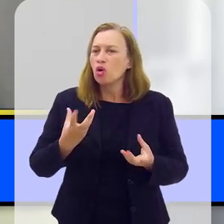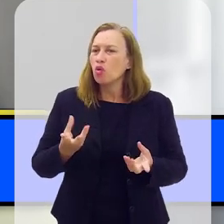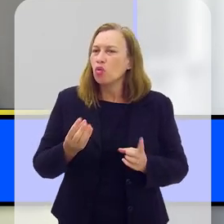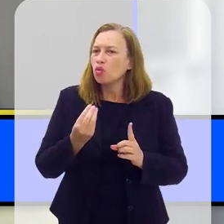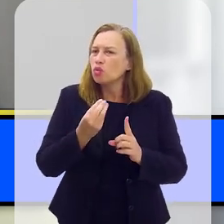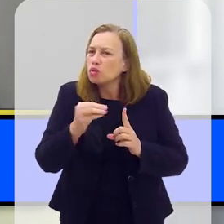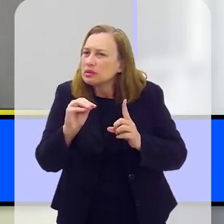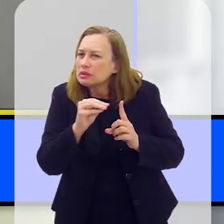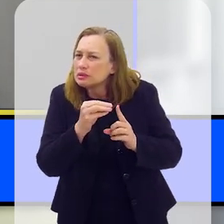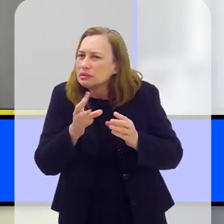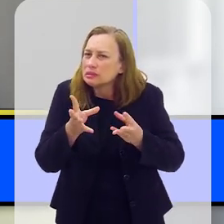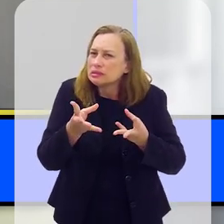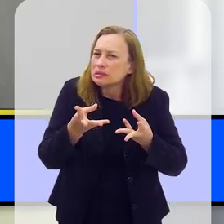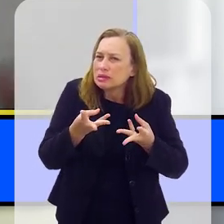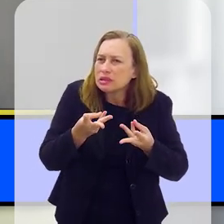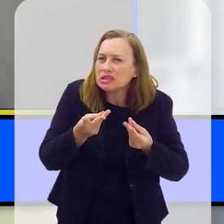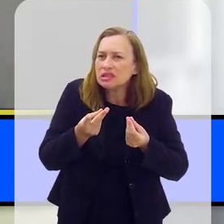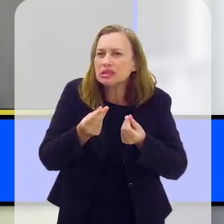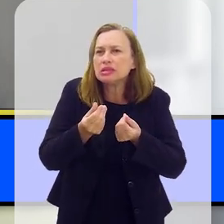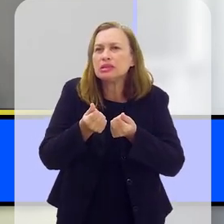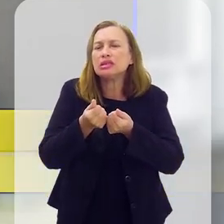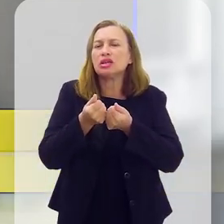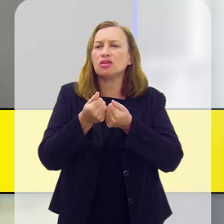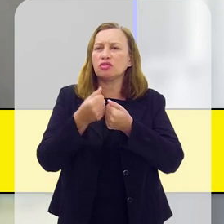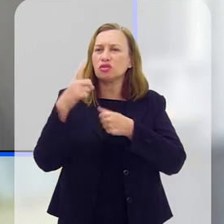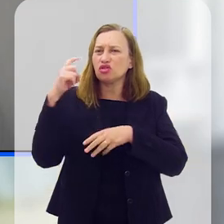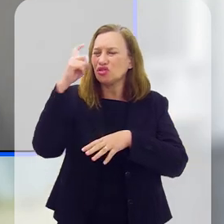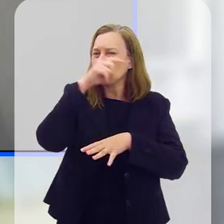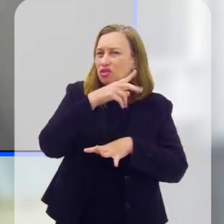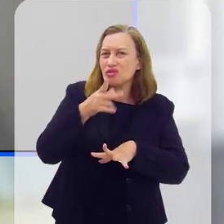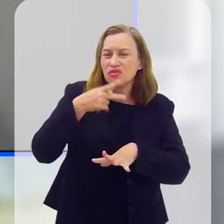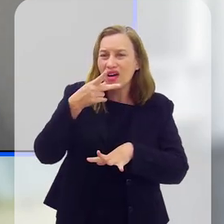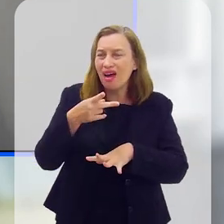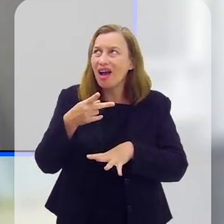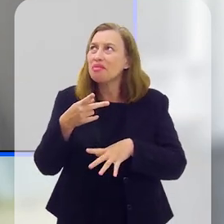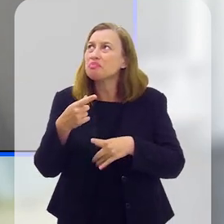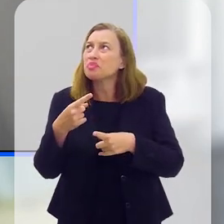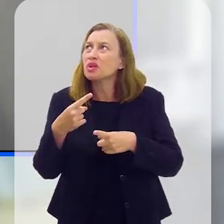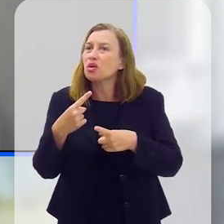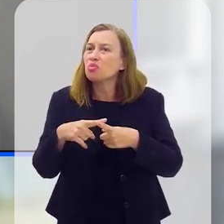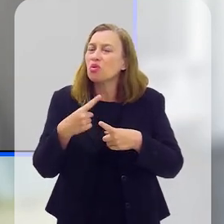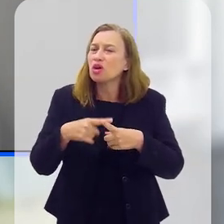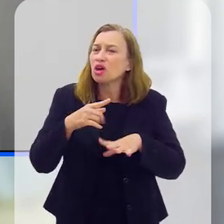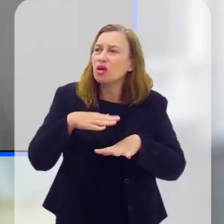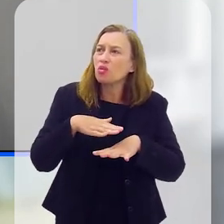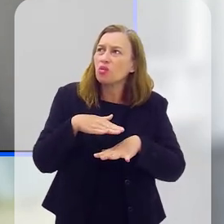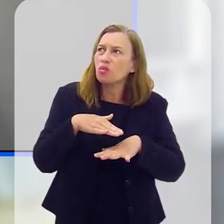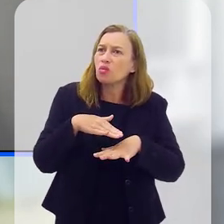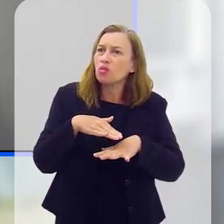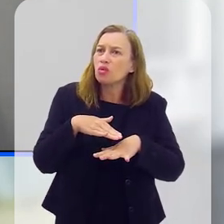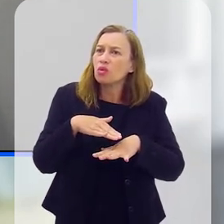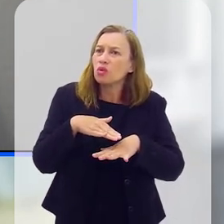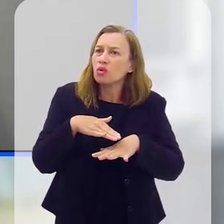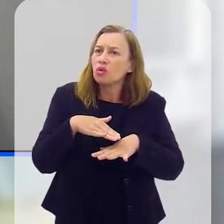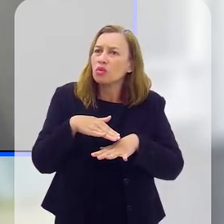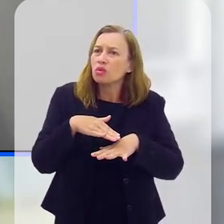por outro lado, é um pouco difícil mensurarmos isso, porque, quanto mais